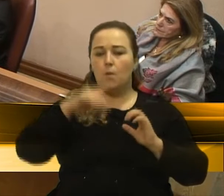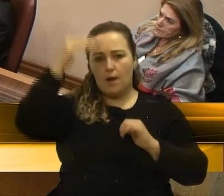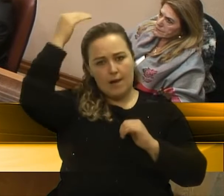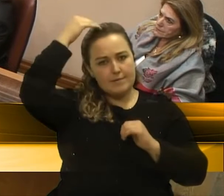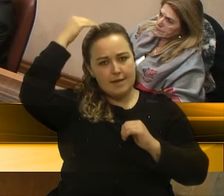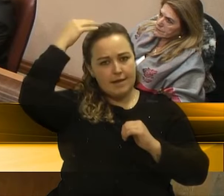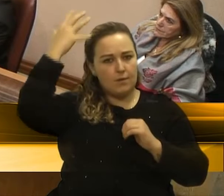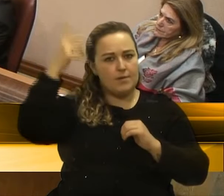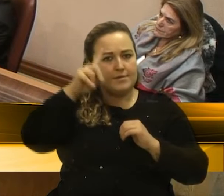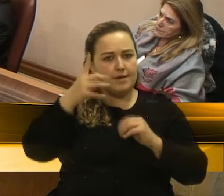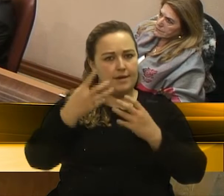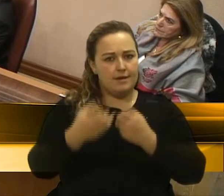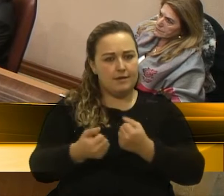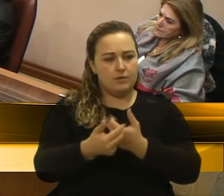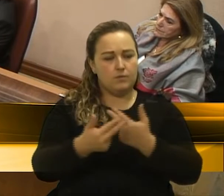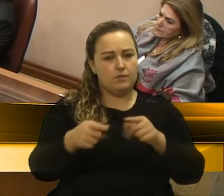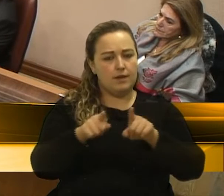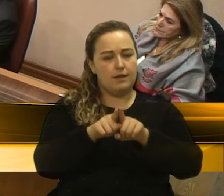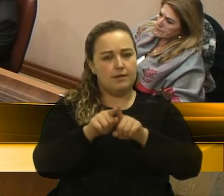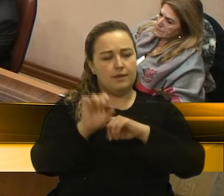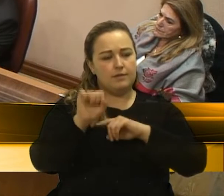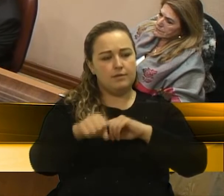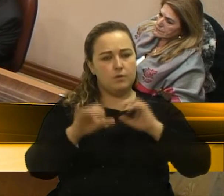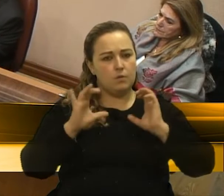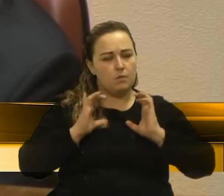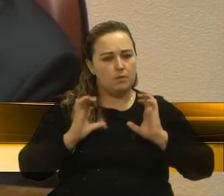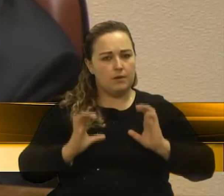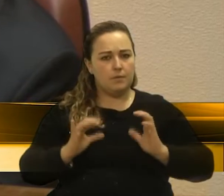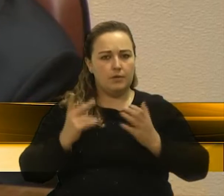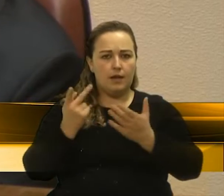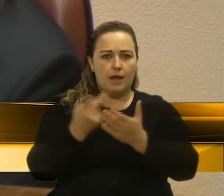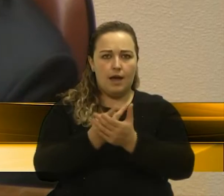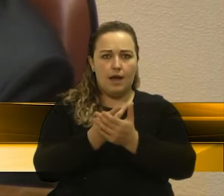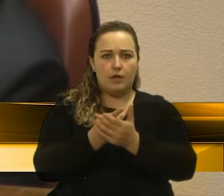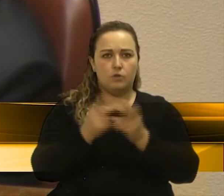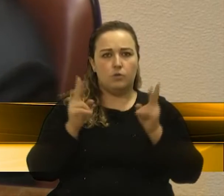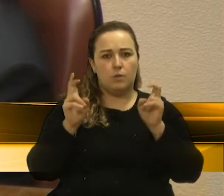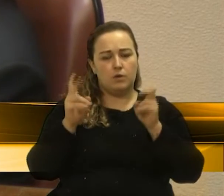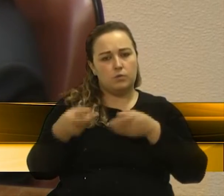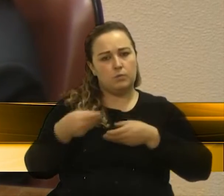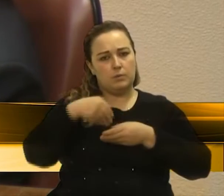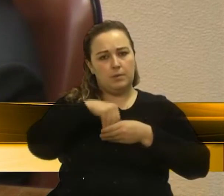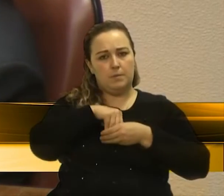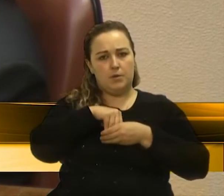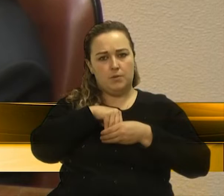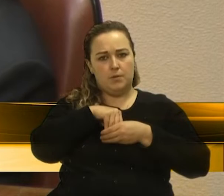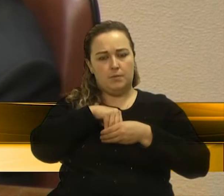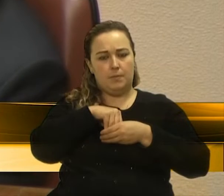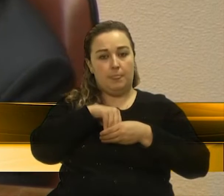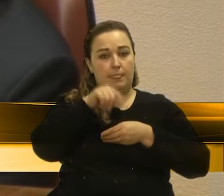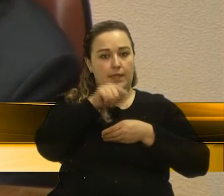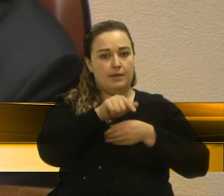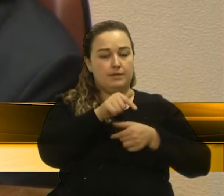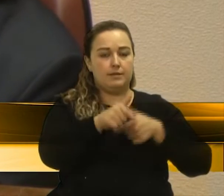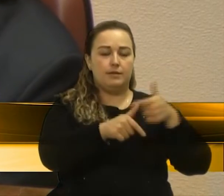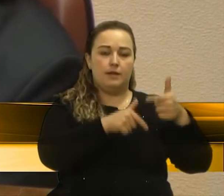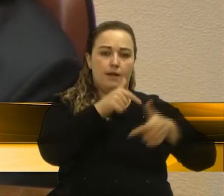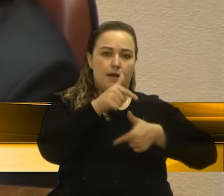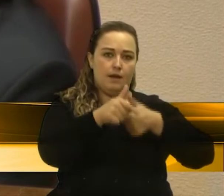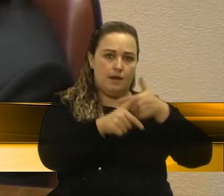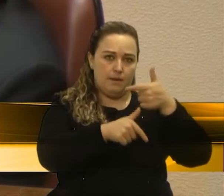no seu trato interpessoal. Então, esse trabalho feito